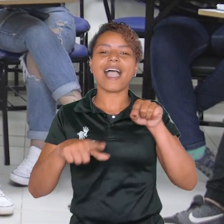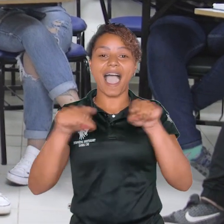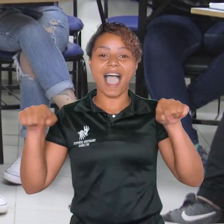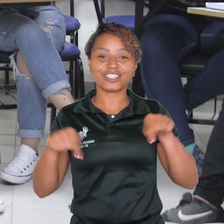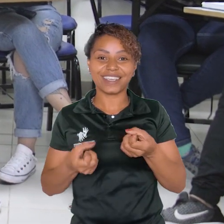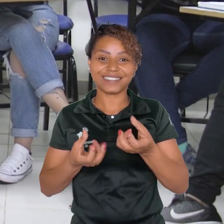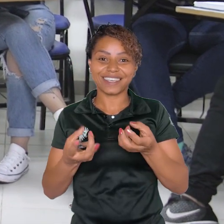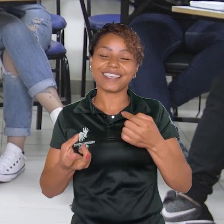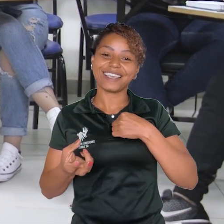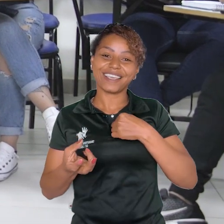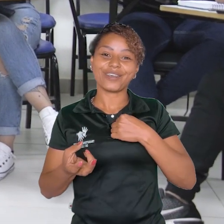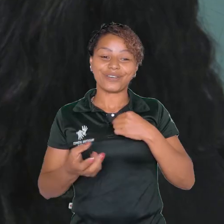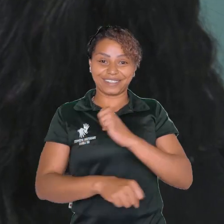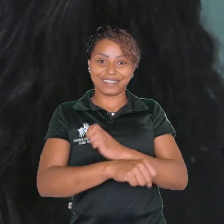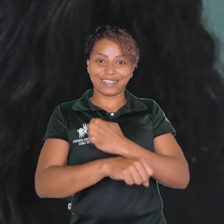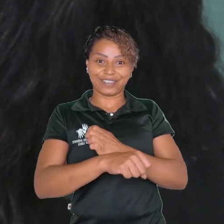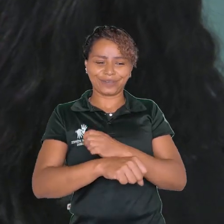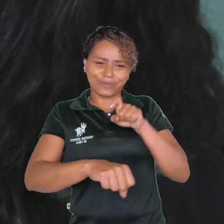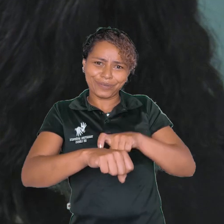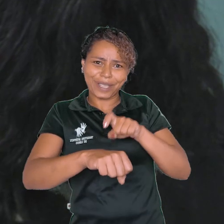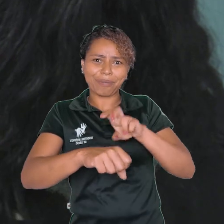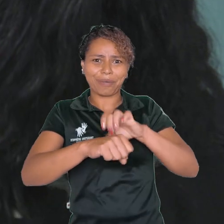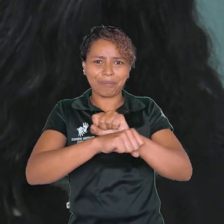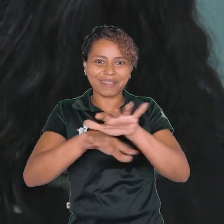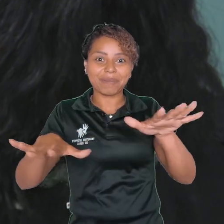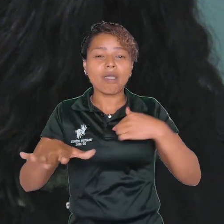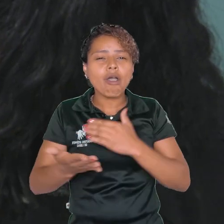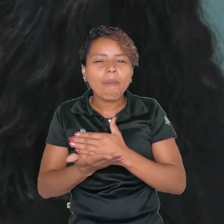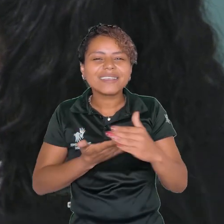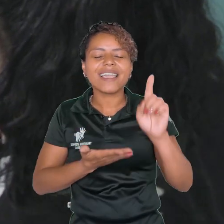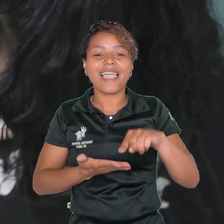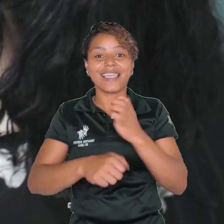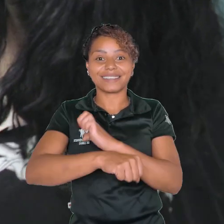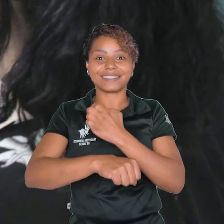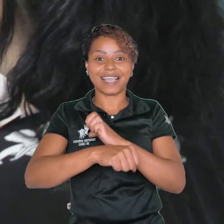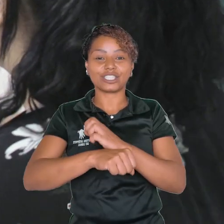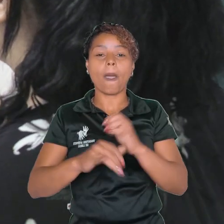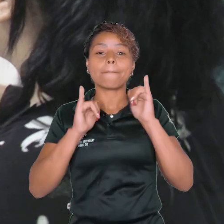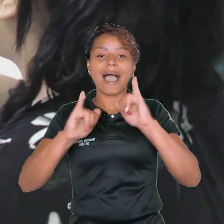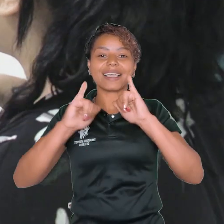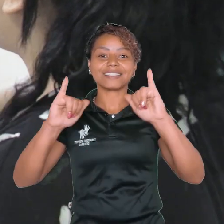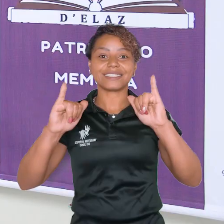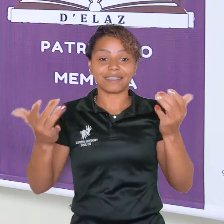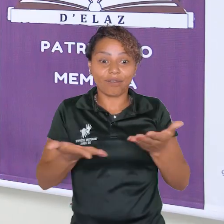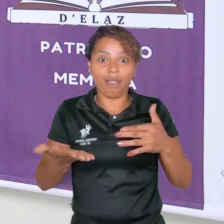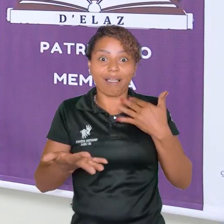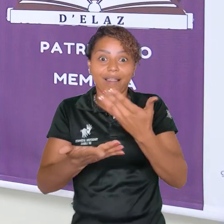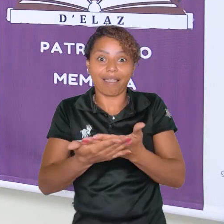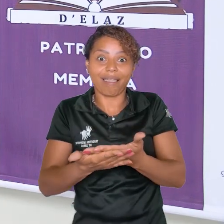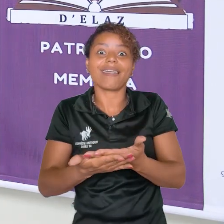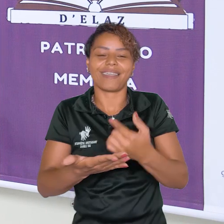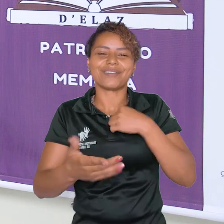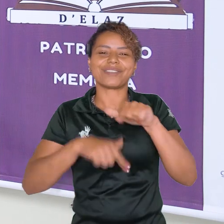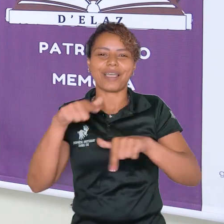marketing e hoje sou agente de viagens há dois anos. Trabalhar como agente de viagens é um desafio constante,